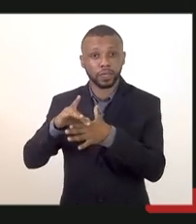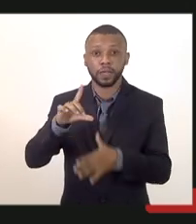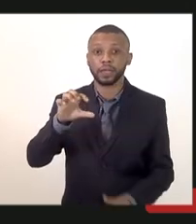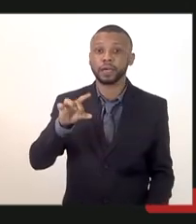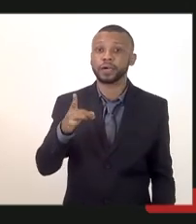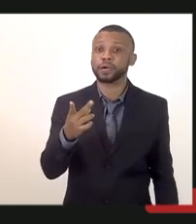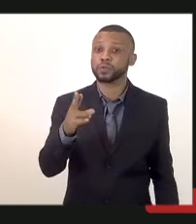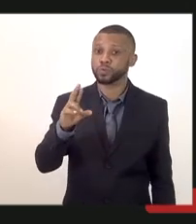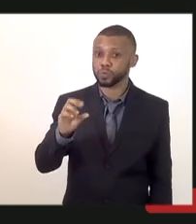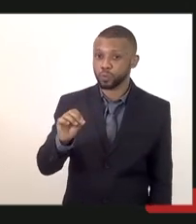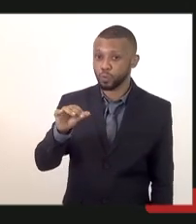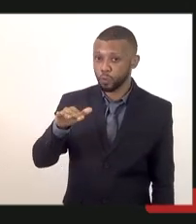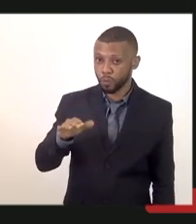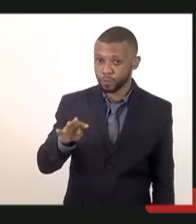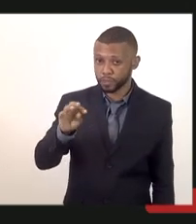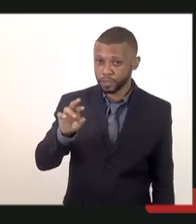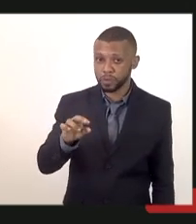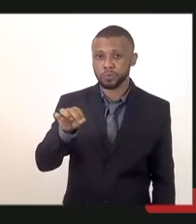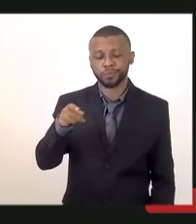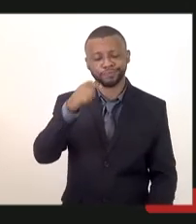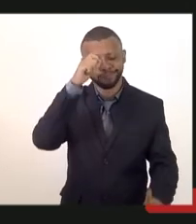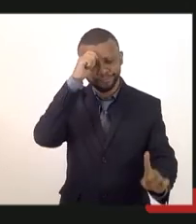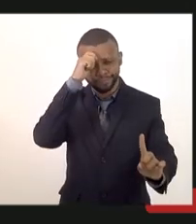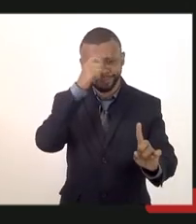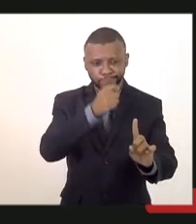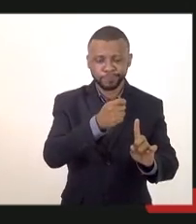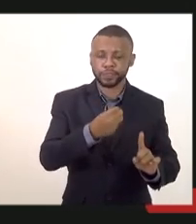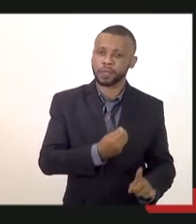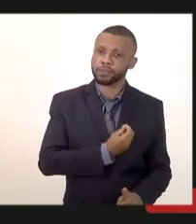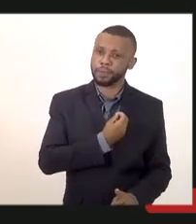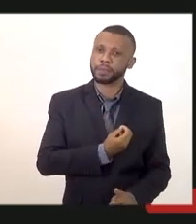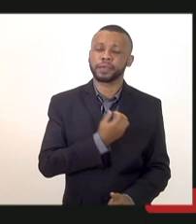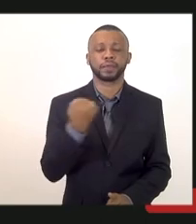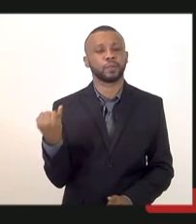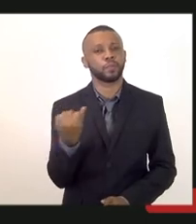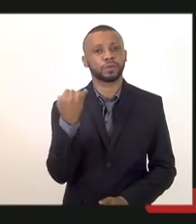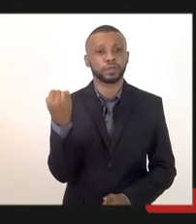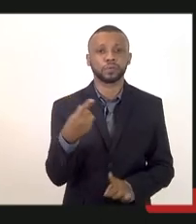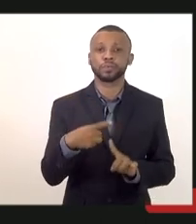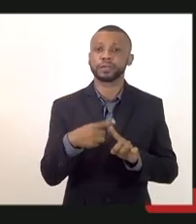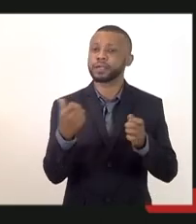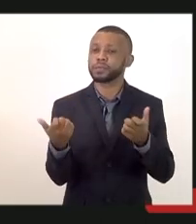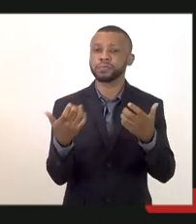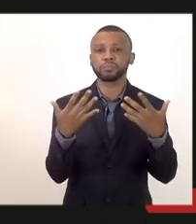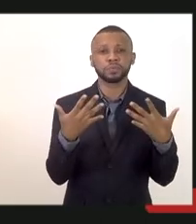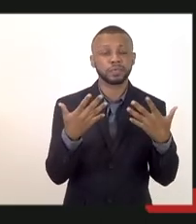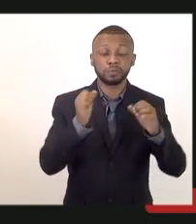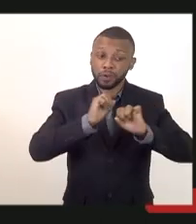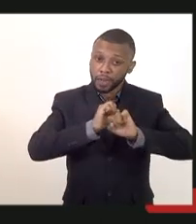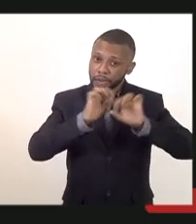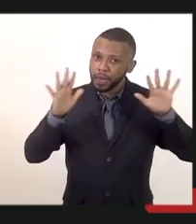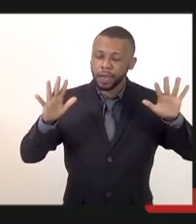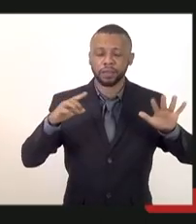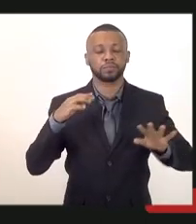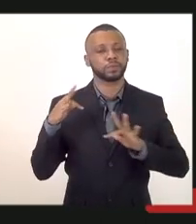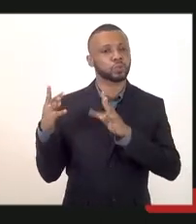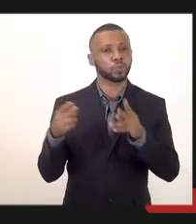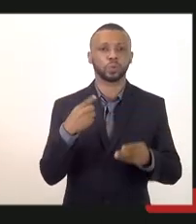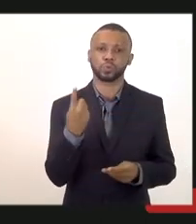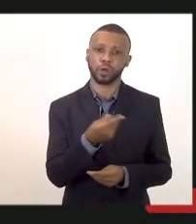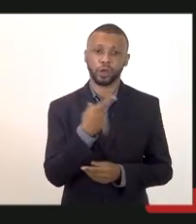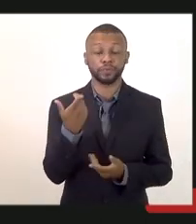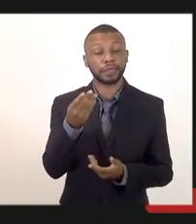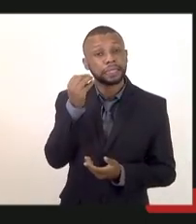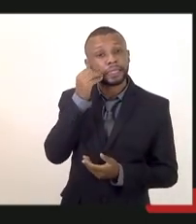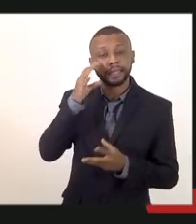presença porque é esclarecedora para todos nós bom eu vou tentar ser breve Rodrigo até porque eu sei que a